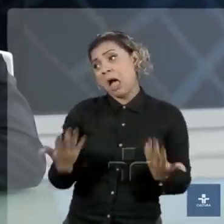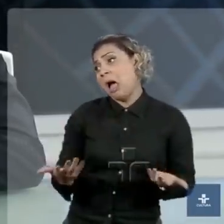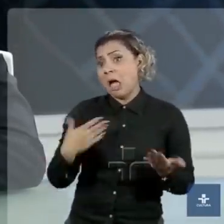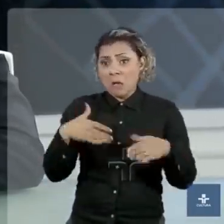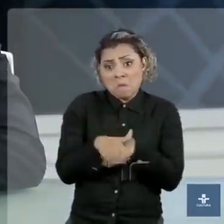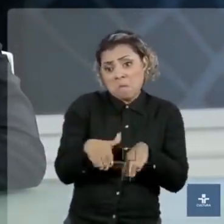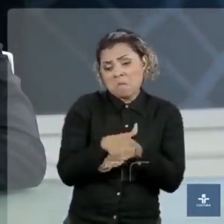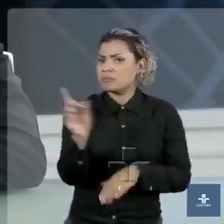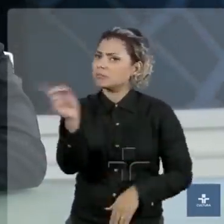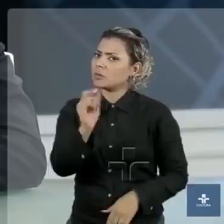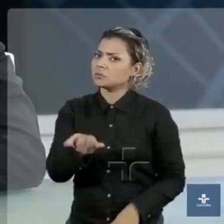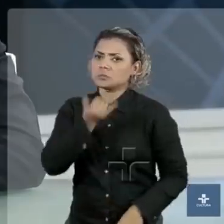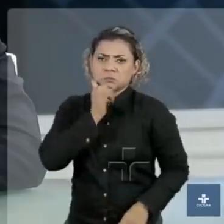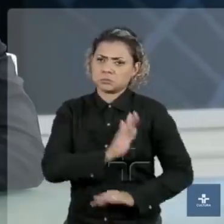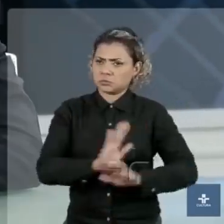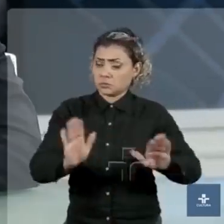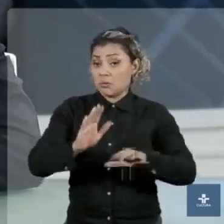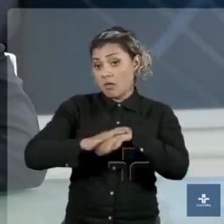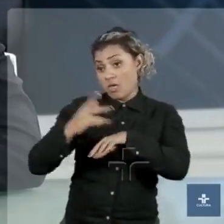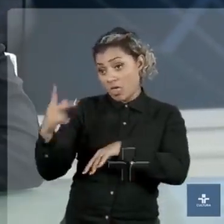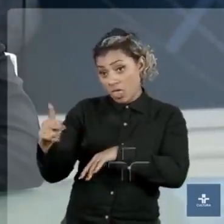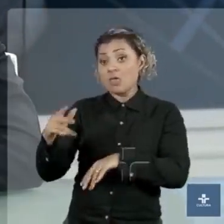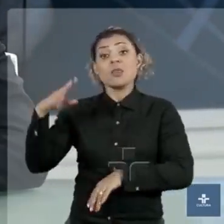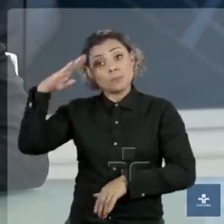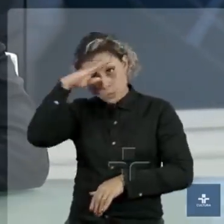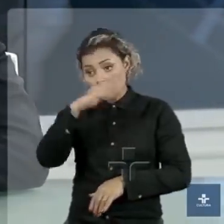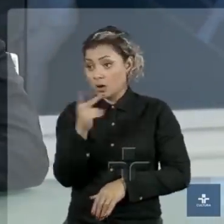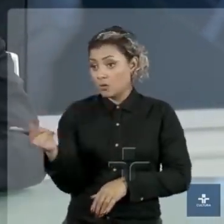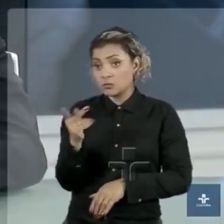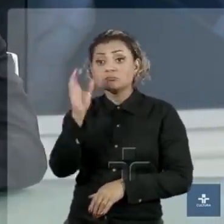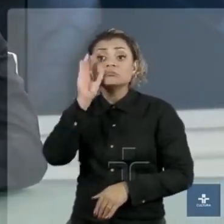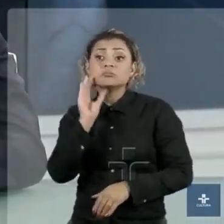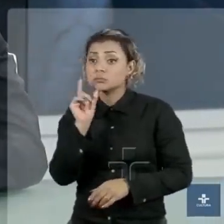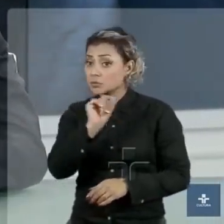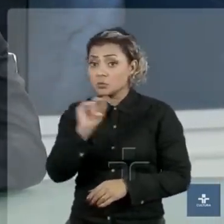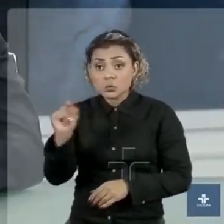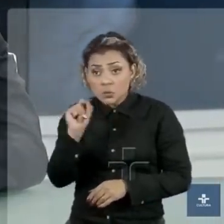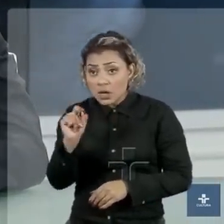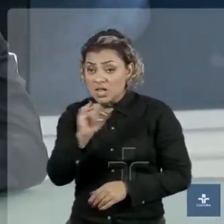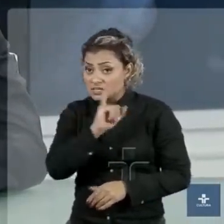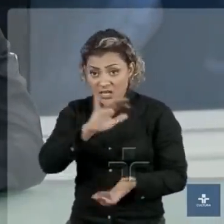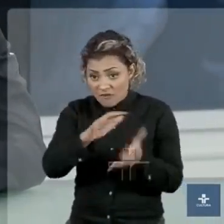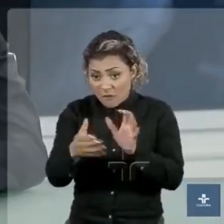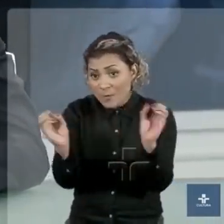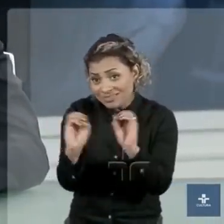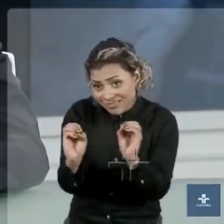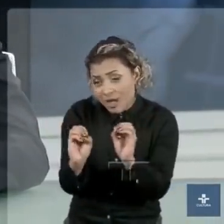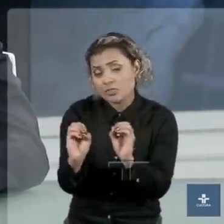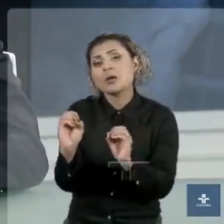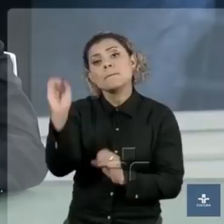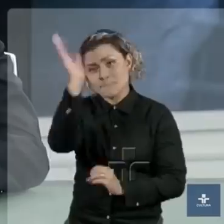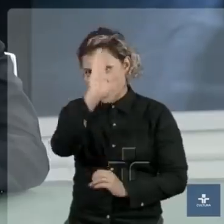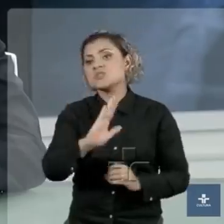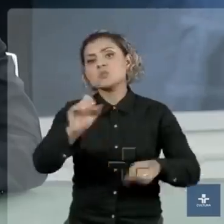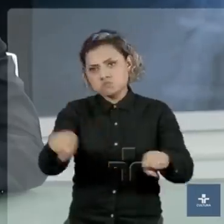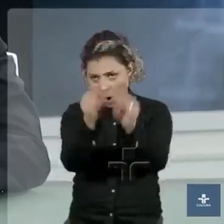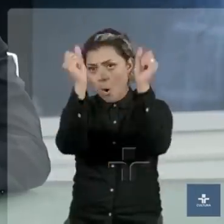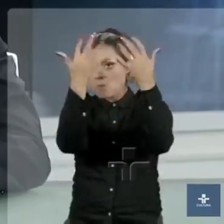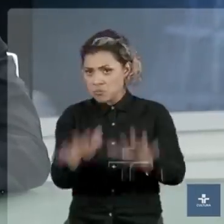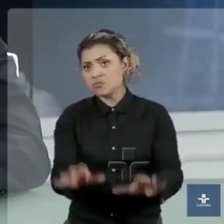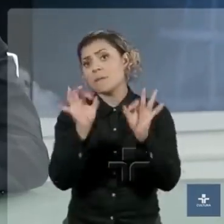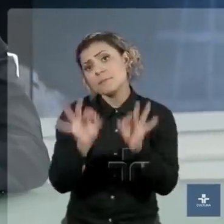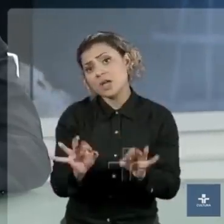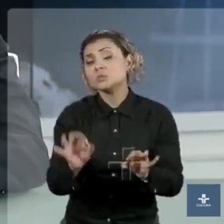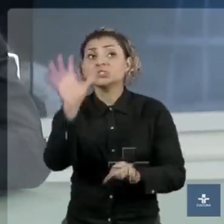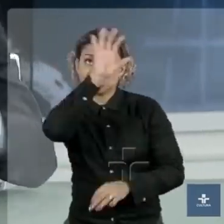razão disso. Agora, o que ele e o presidente Jair Bolsonaro constataram é verdade. Se a reforma previdenciária não for feita, o país vai quebrar. Não só o país, como os